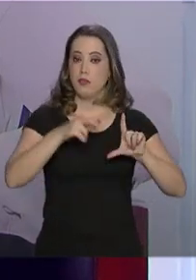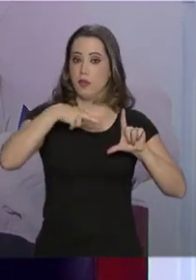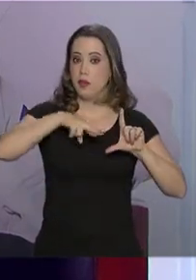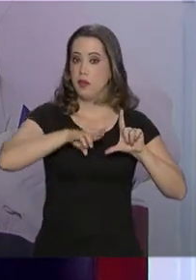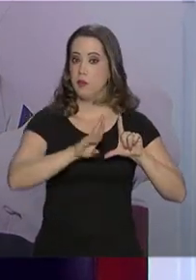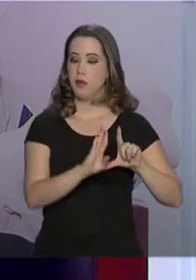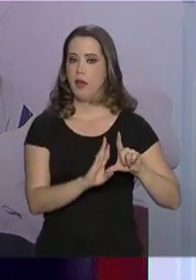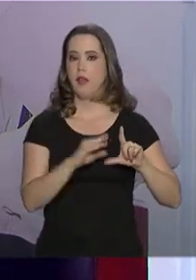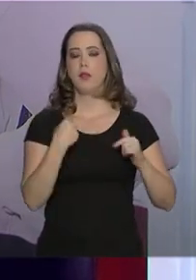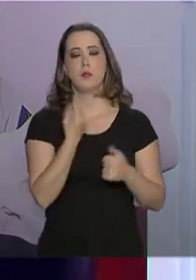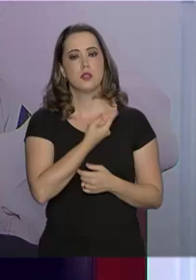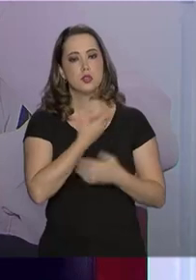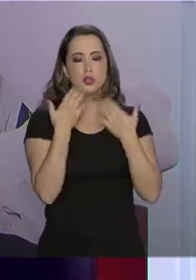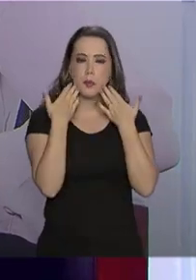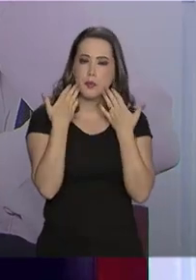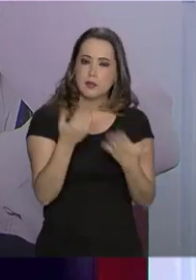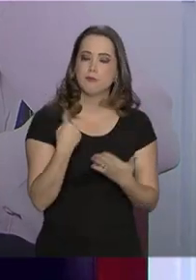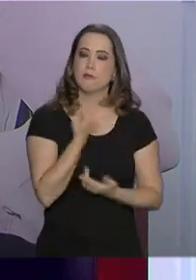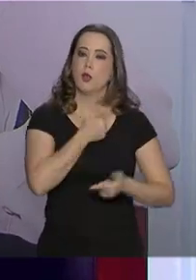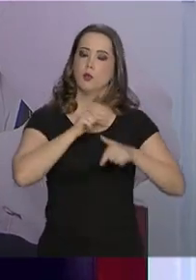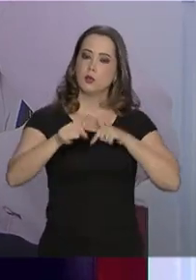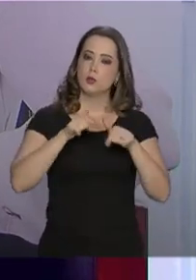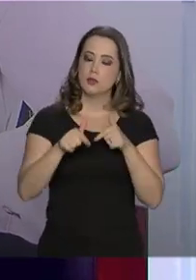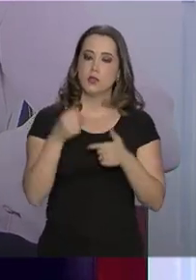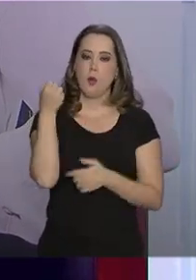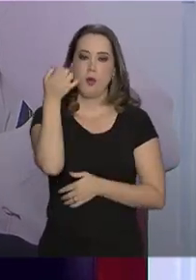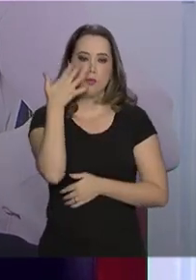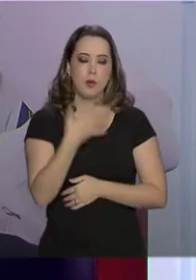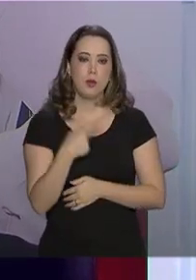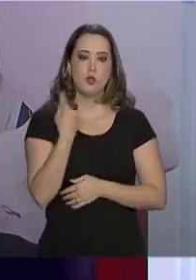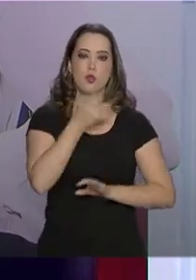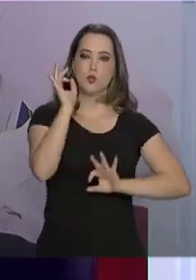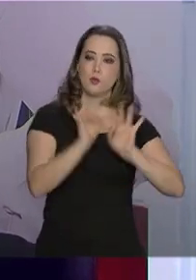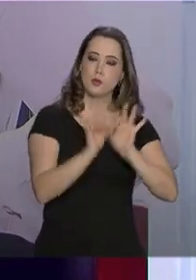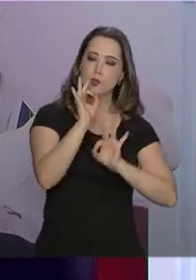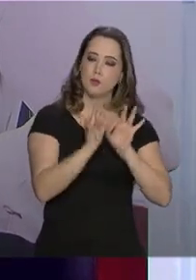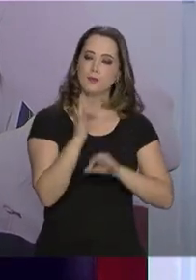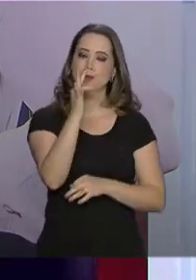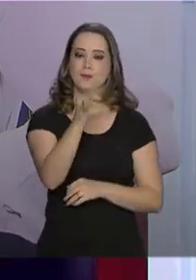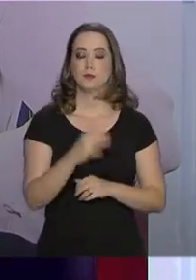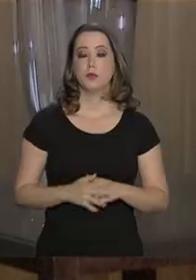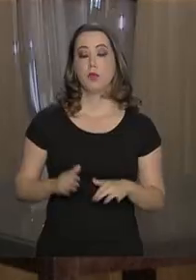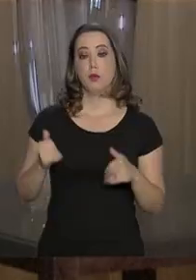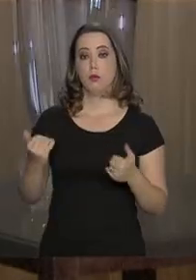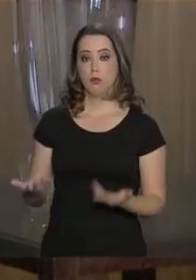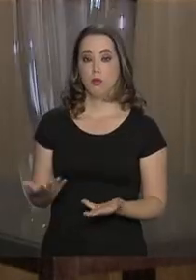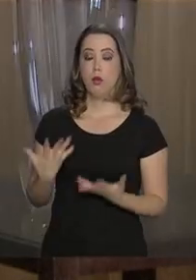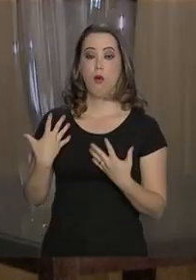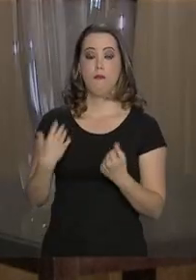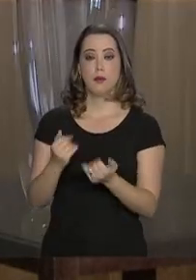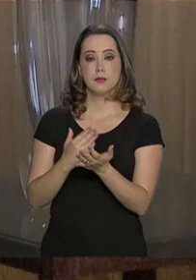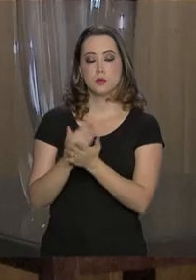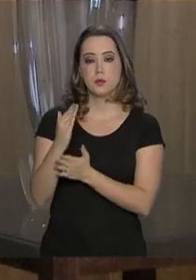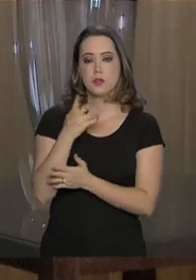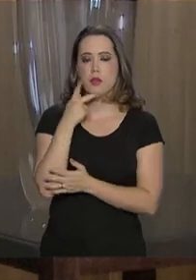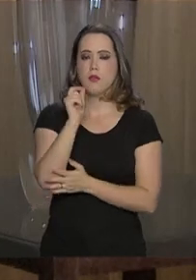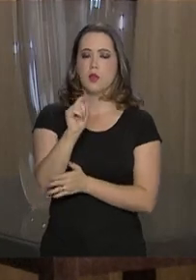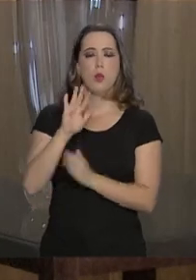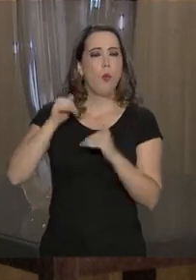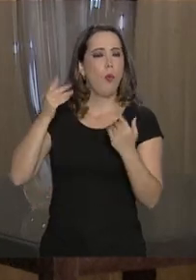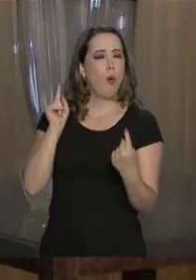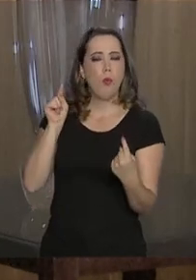de esclarecer um pouco sobre o nosso trabalho e sobre os nossos planos para o futuro. Então, secretária, vamos começar falando sobre qual é o